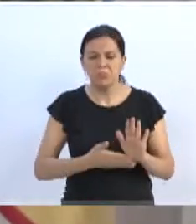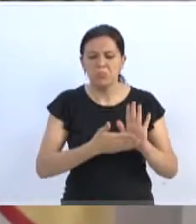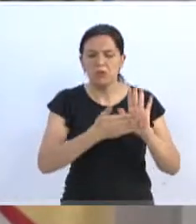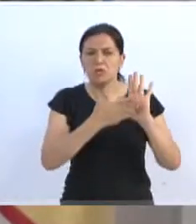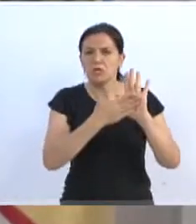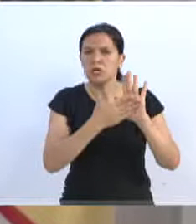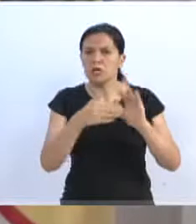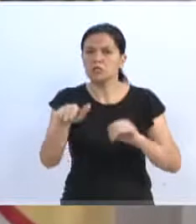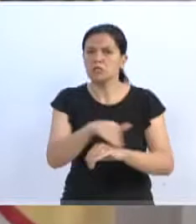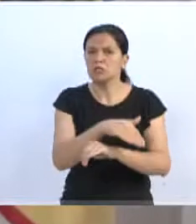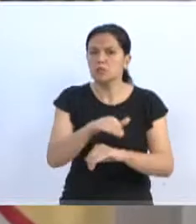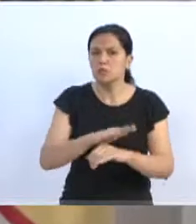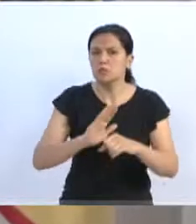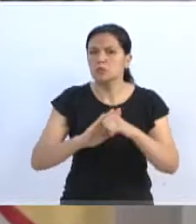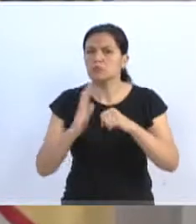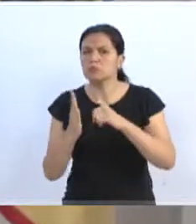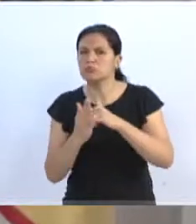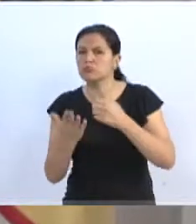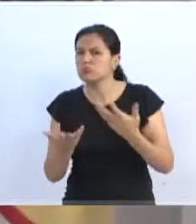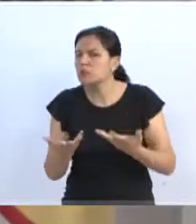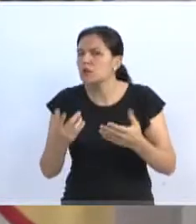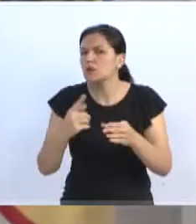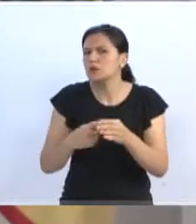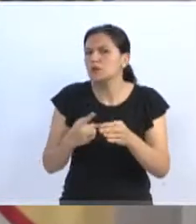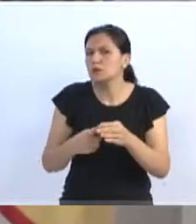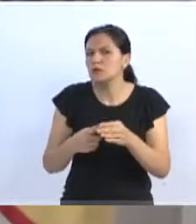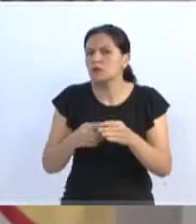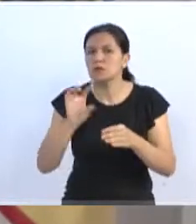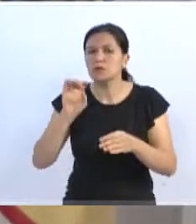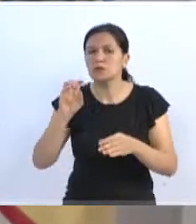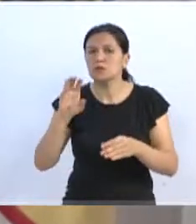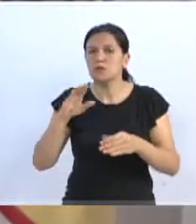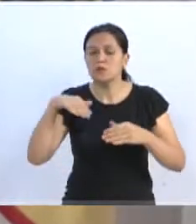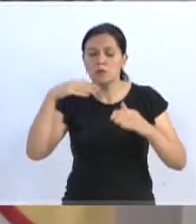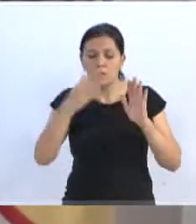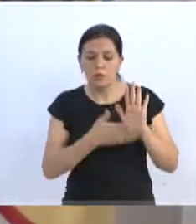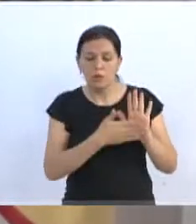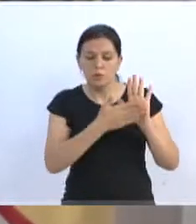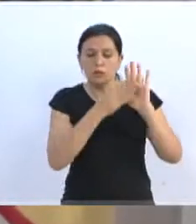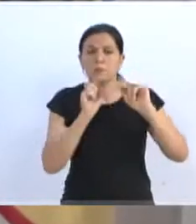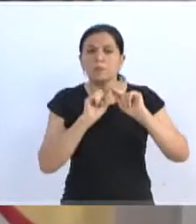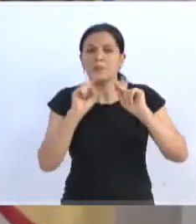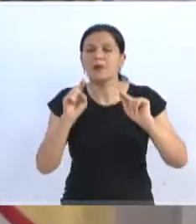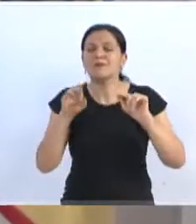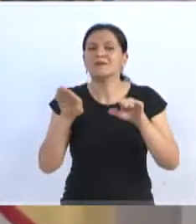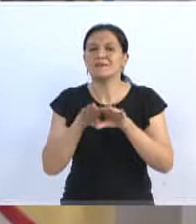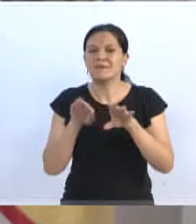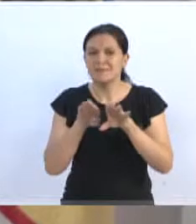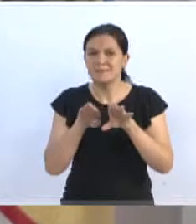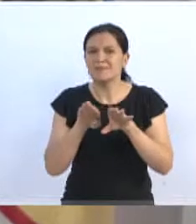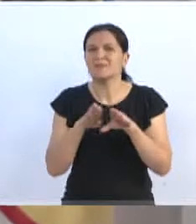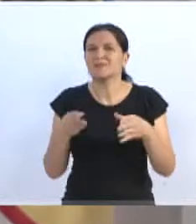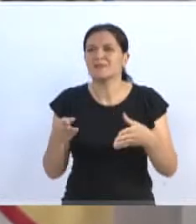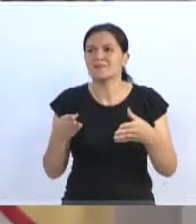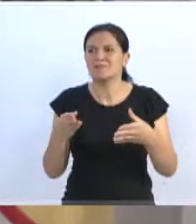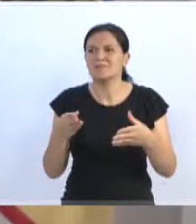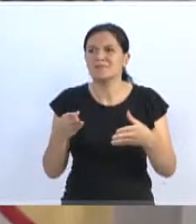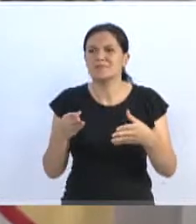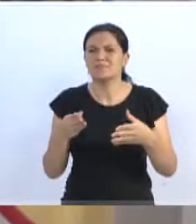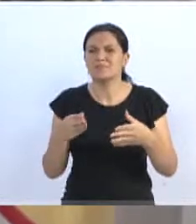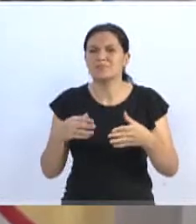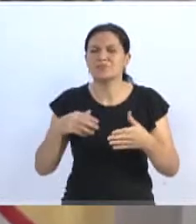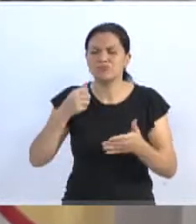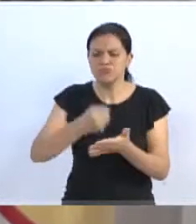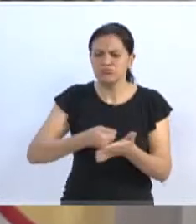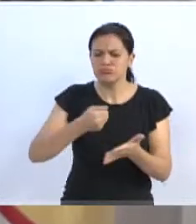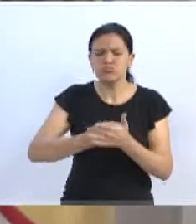cidade, para que nós pudéssemos, mais do que homenagear a Bianca, mas que nós pudéssemos, sobretudo, encamparmos essa luta